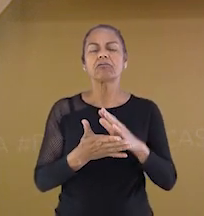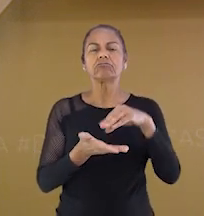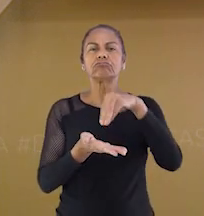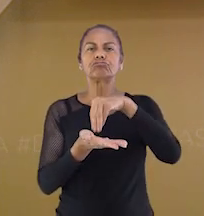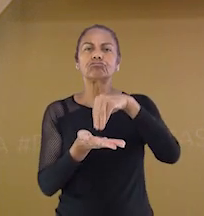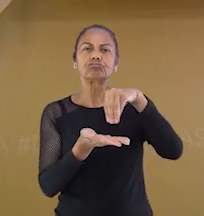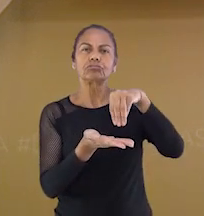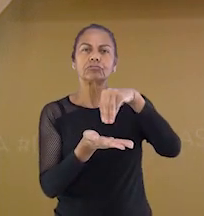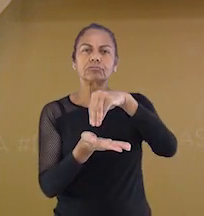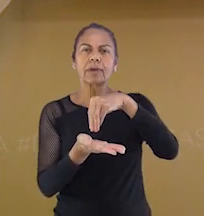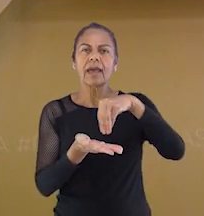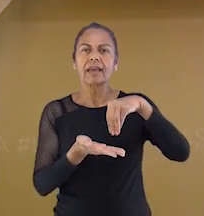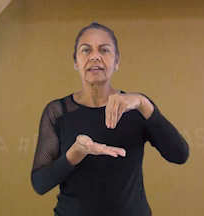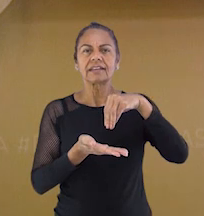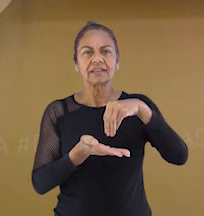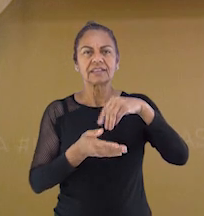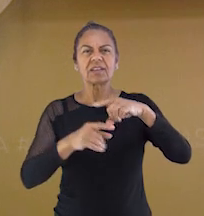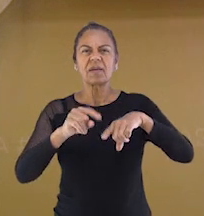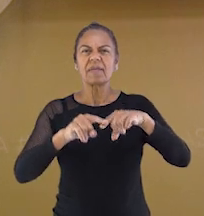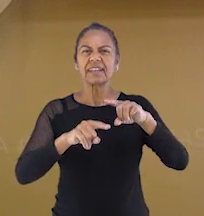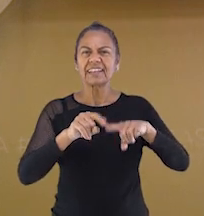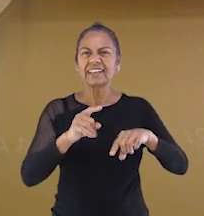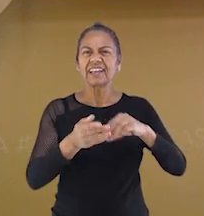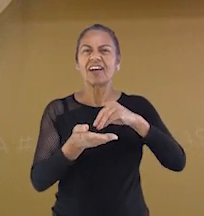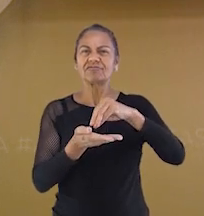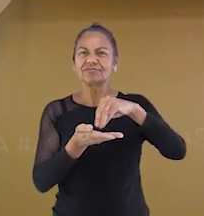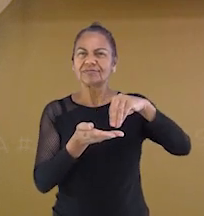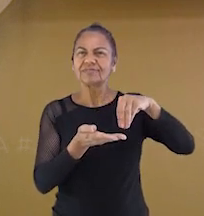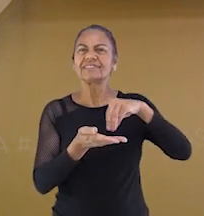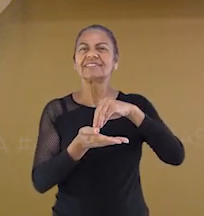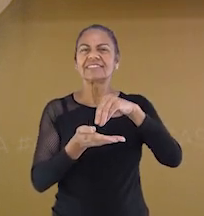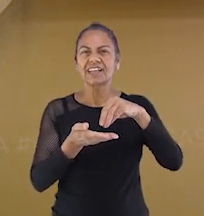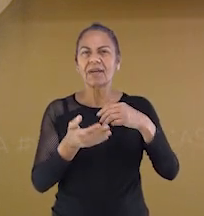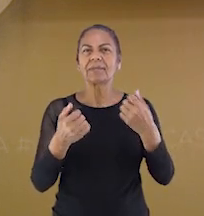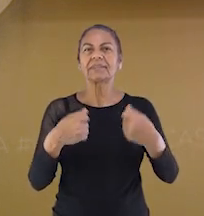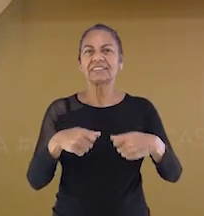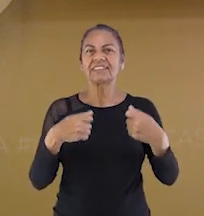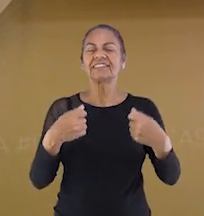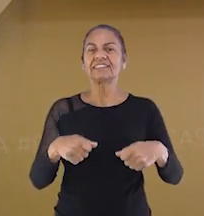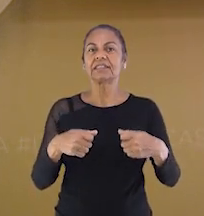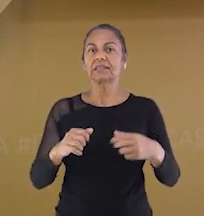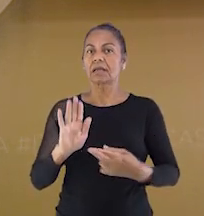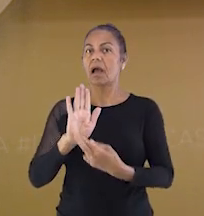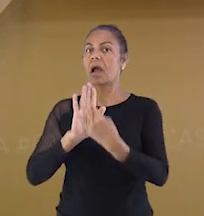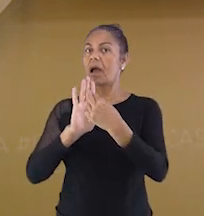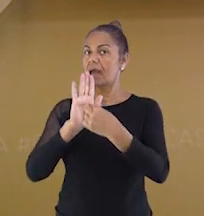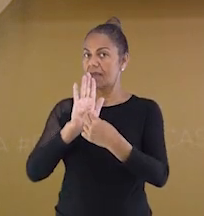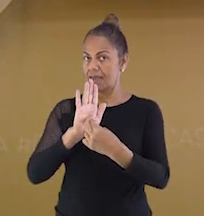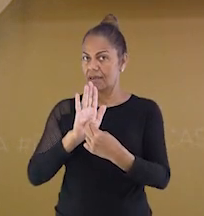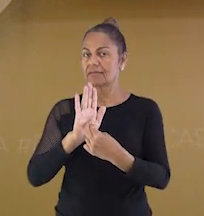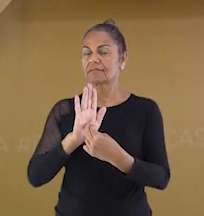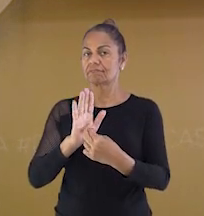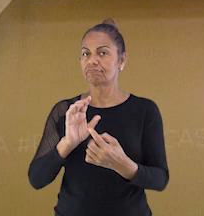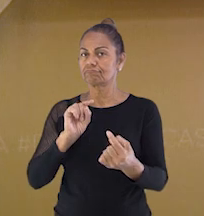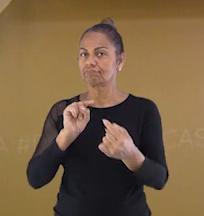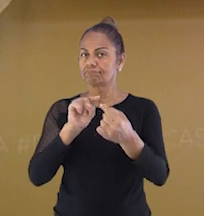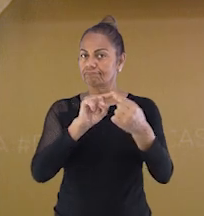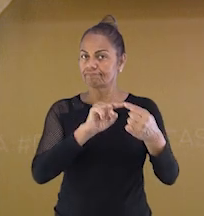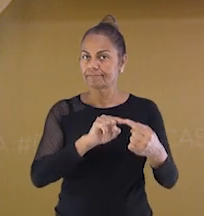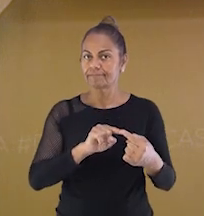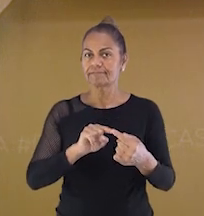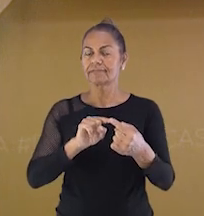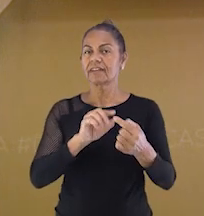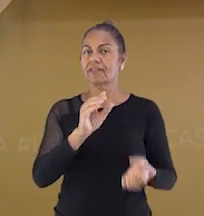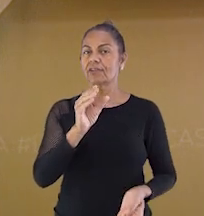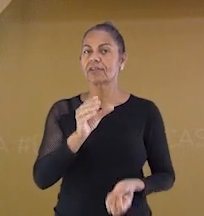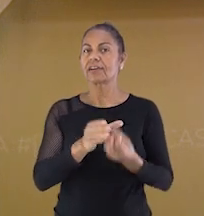alcançar a vitória. Ou seja, é preciso seguir um conjunto de regras e combinados, que foram